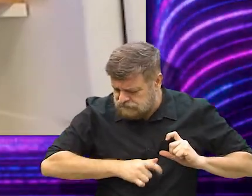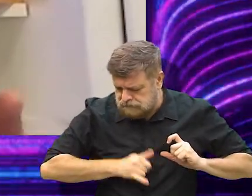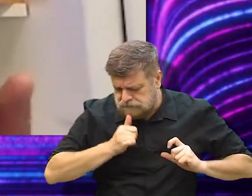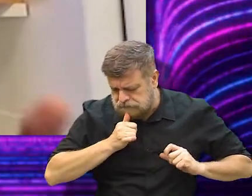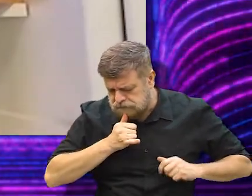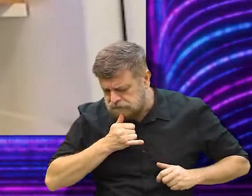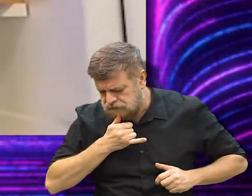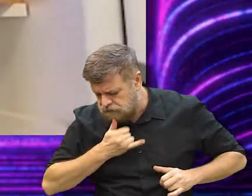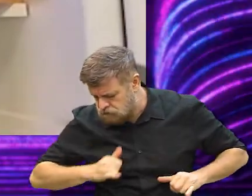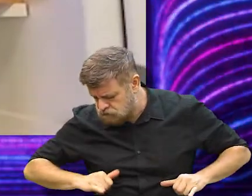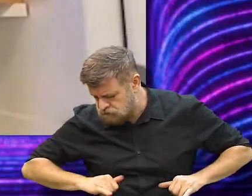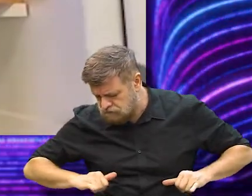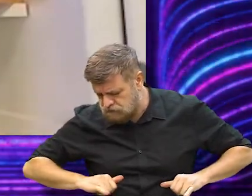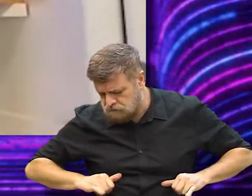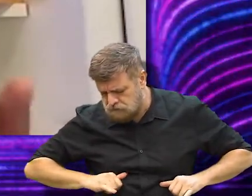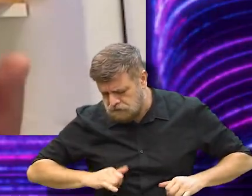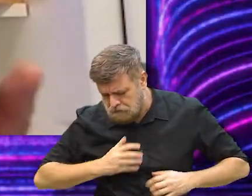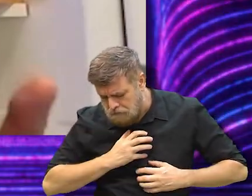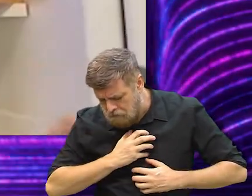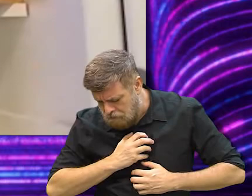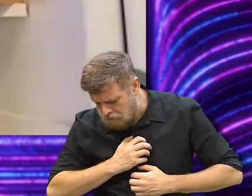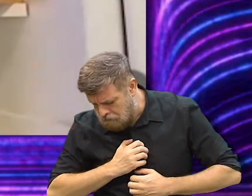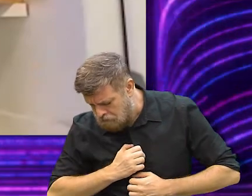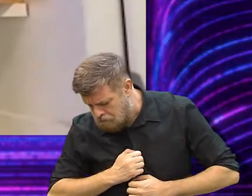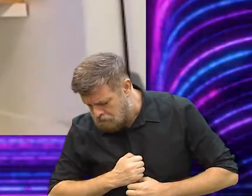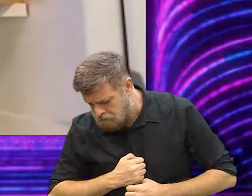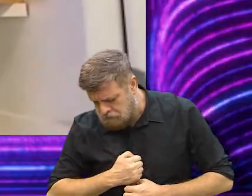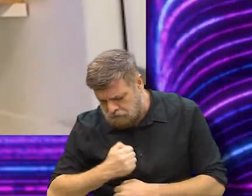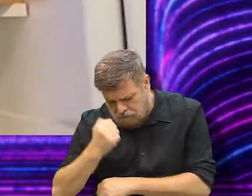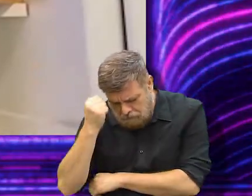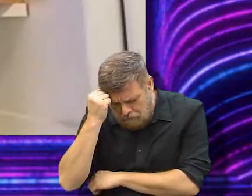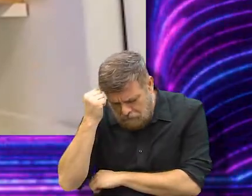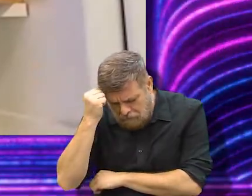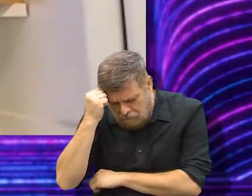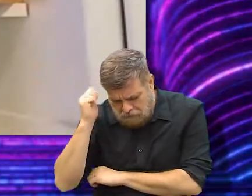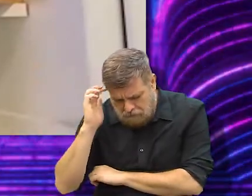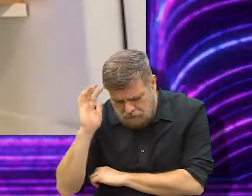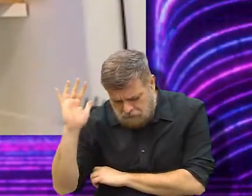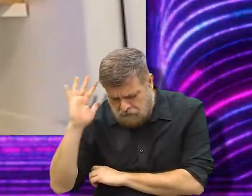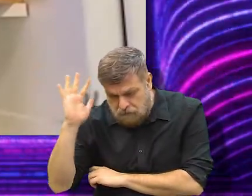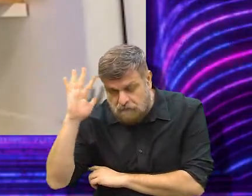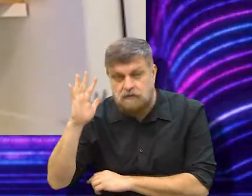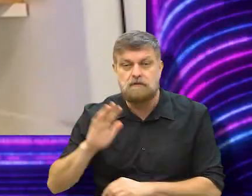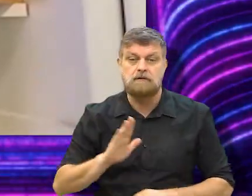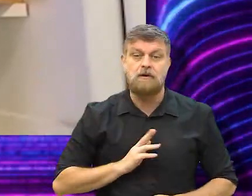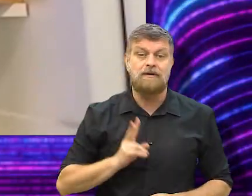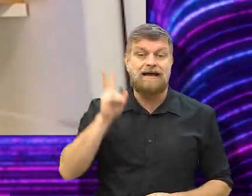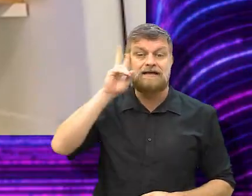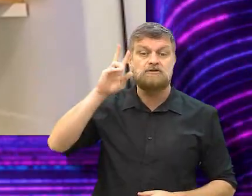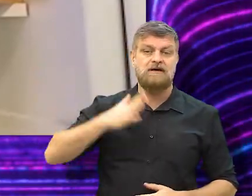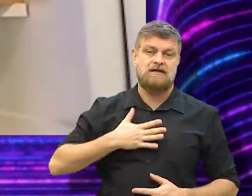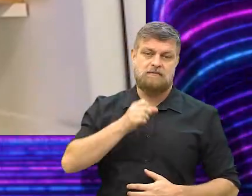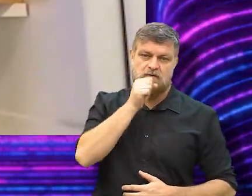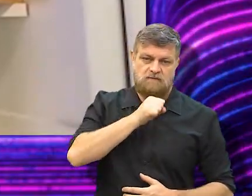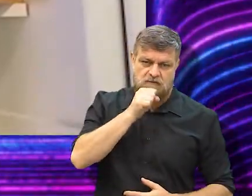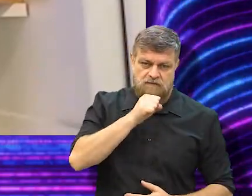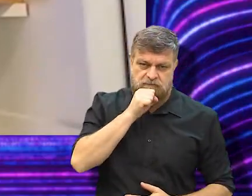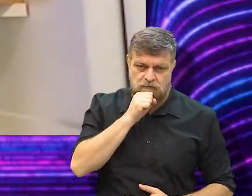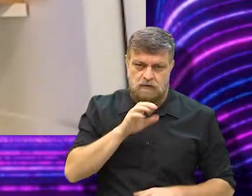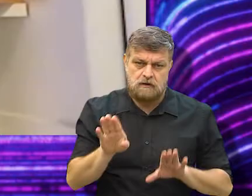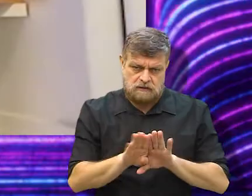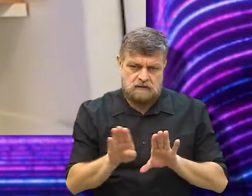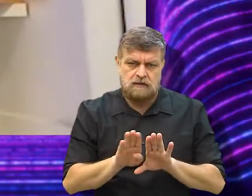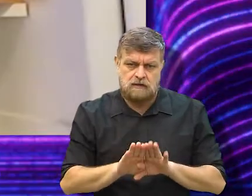tristeza, da perda, da ausência. Então, tudo isso é a história dos meus avós maternos.